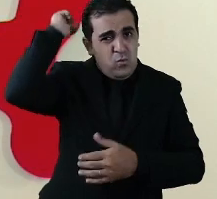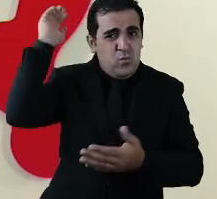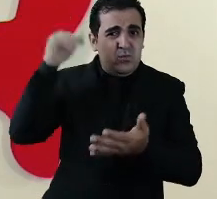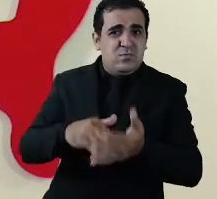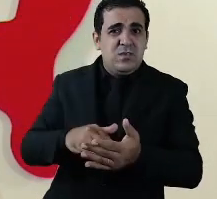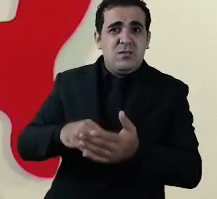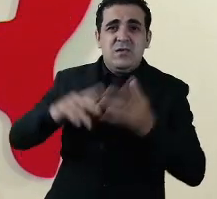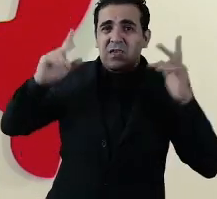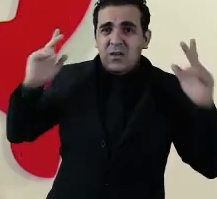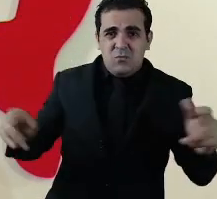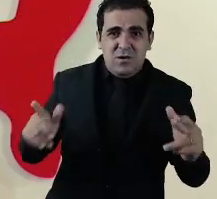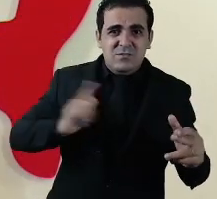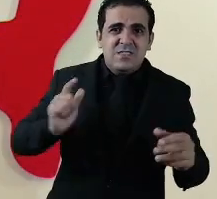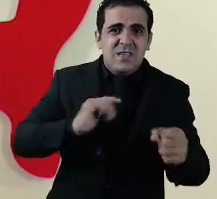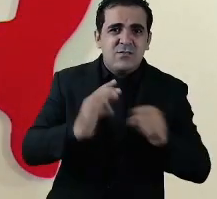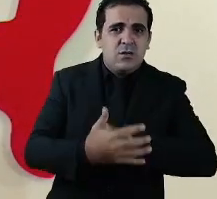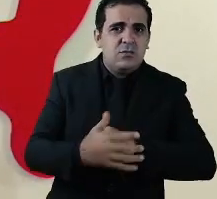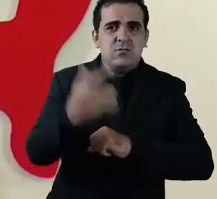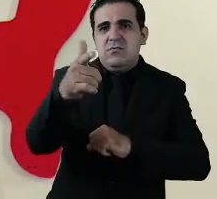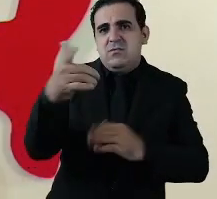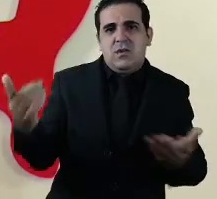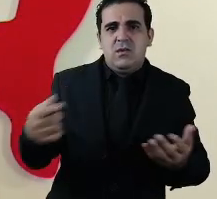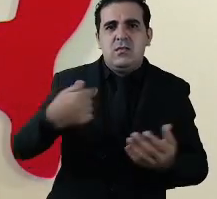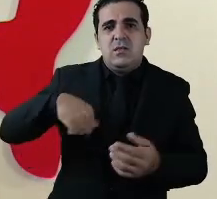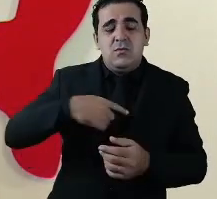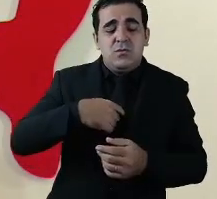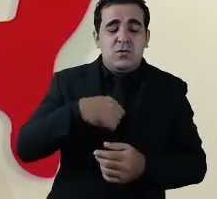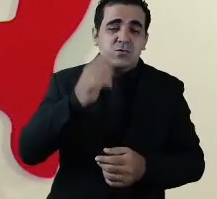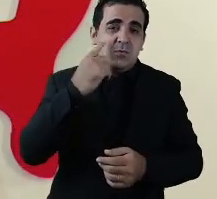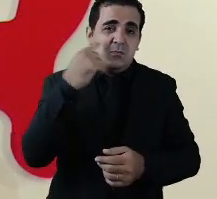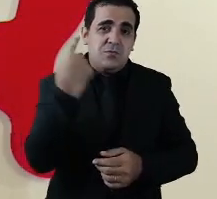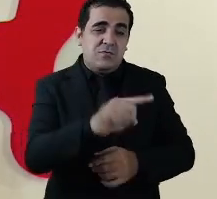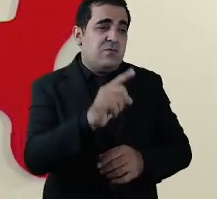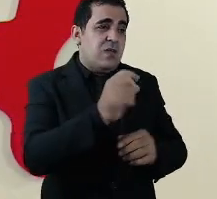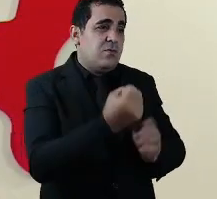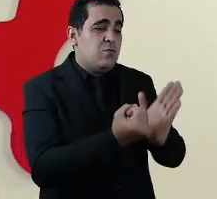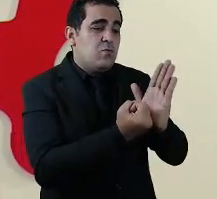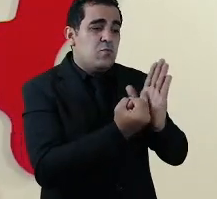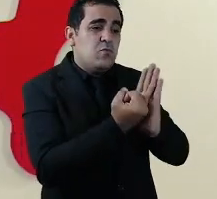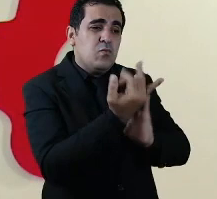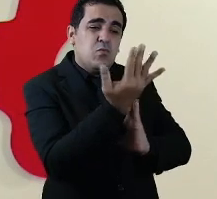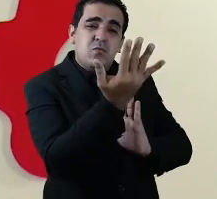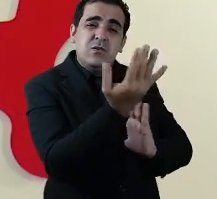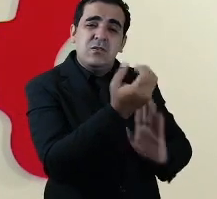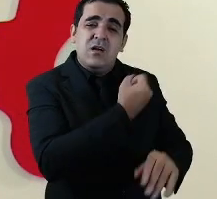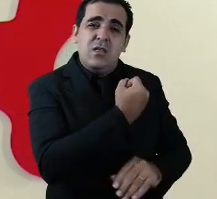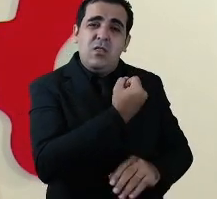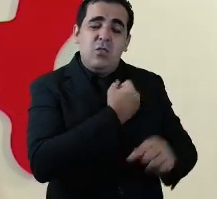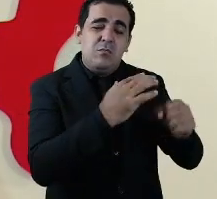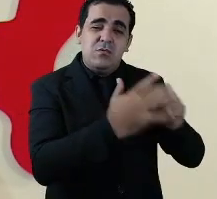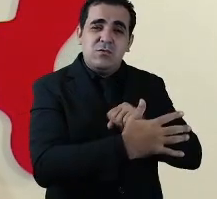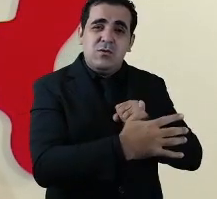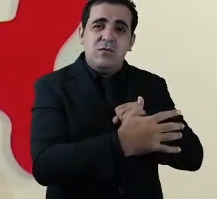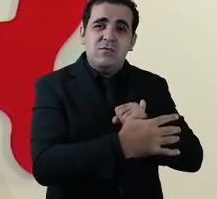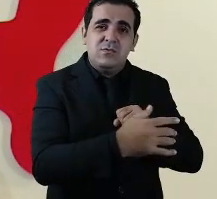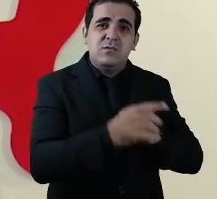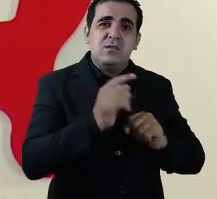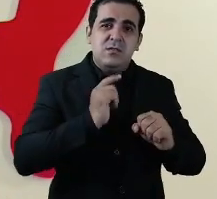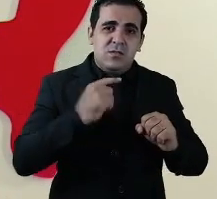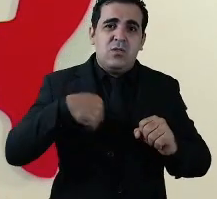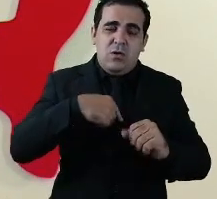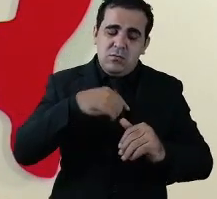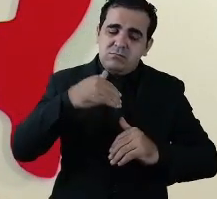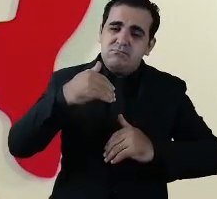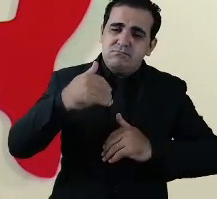então nós sempre estamos nos apoiando indicadores concretos e fazendo dando